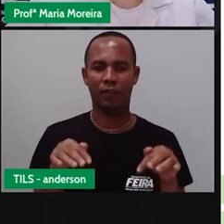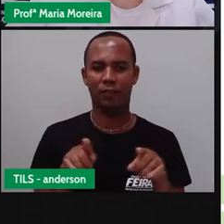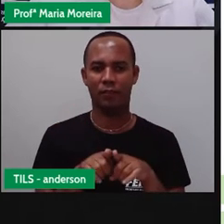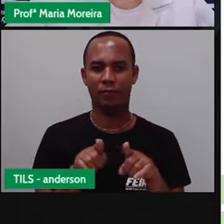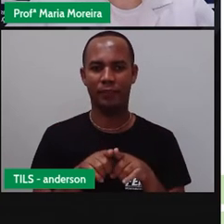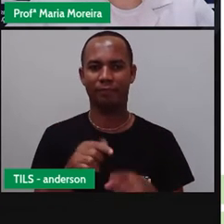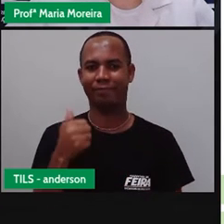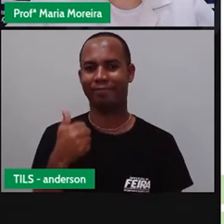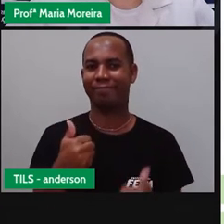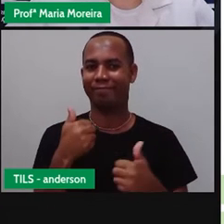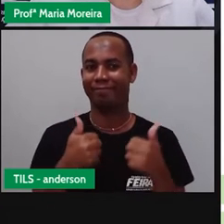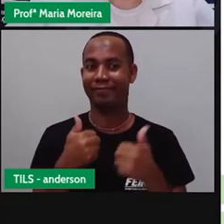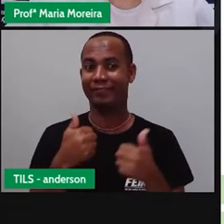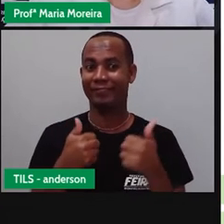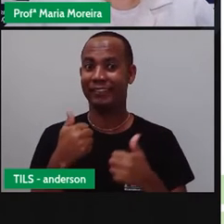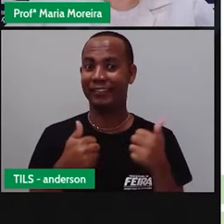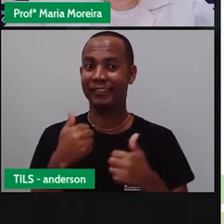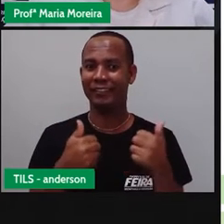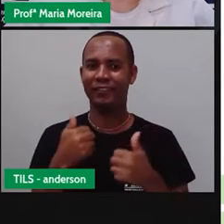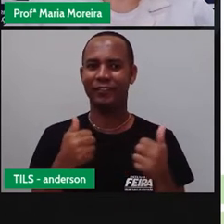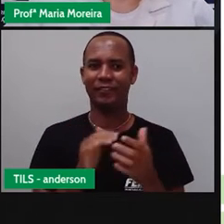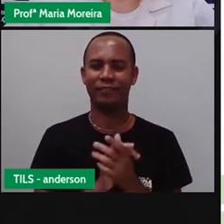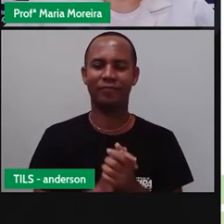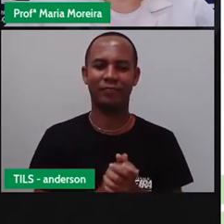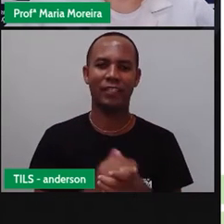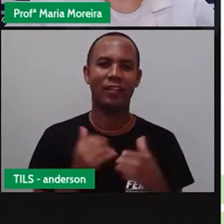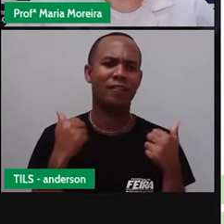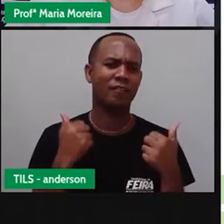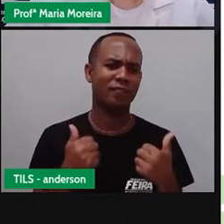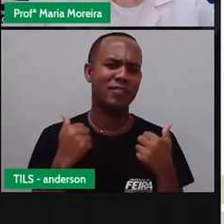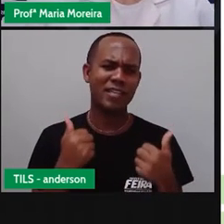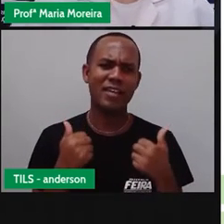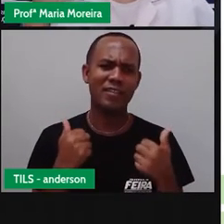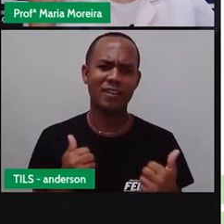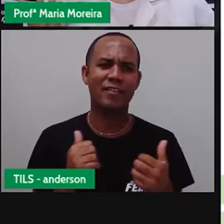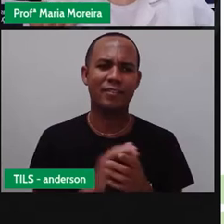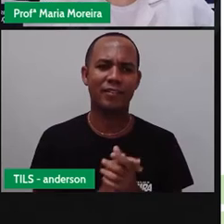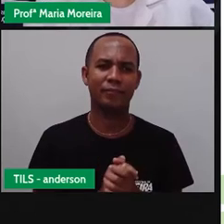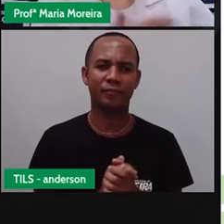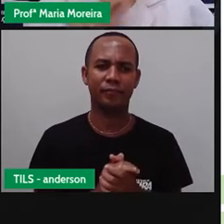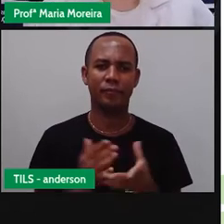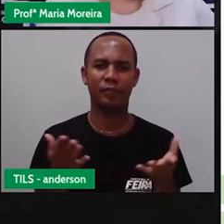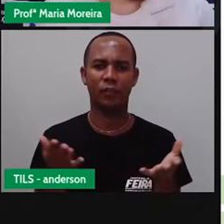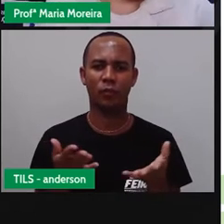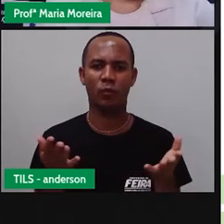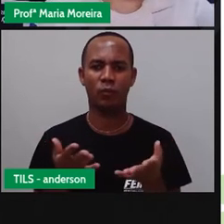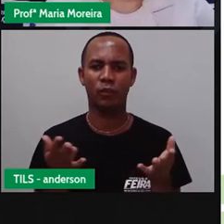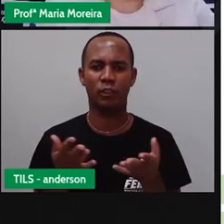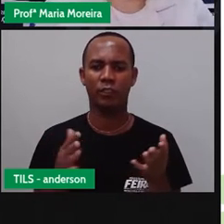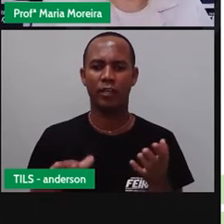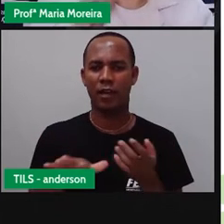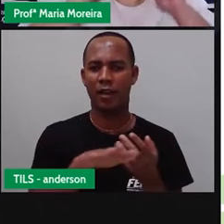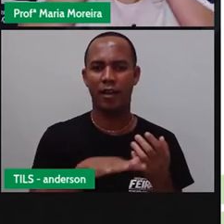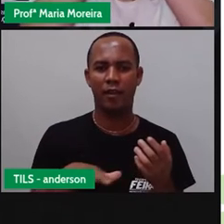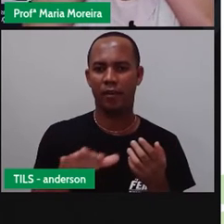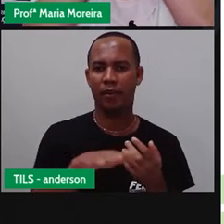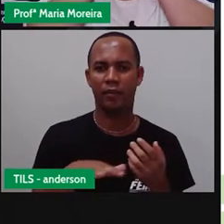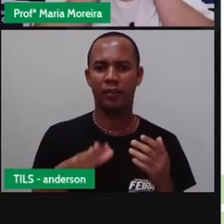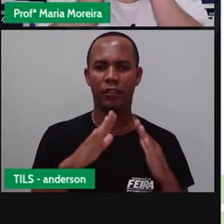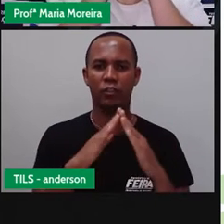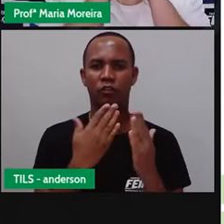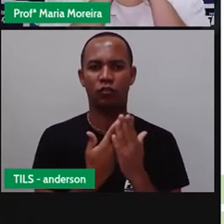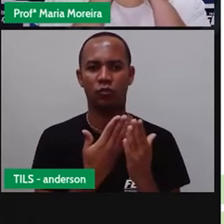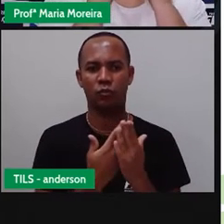a gente merece! Não merece, Anderson? Merece, gente! Vamos lá! Hoje, nossa área de conhecimento interdisciplinar,